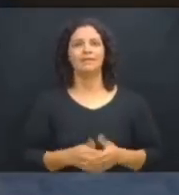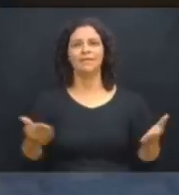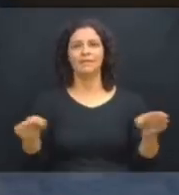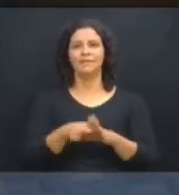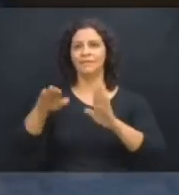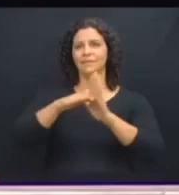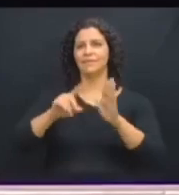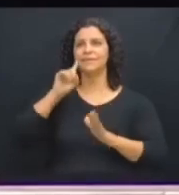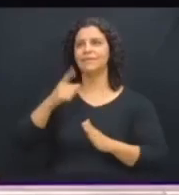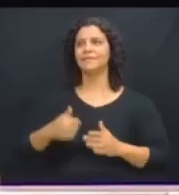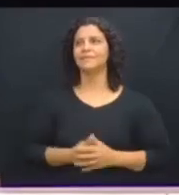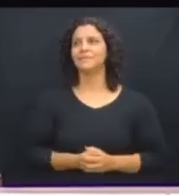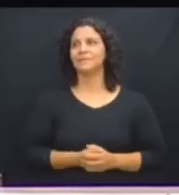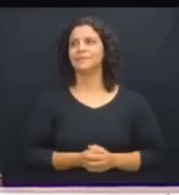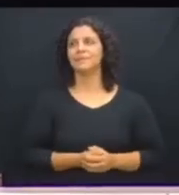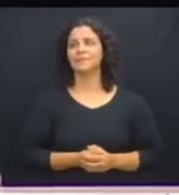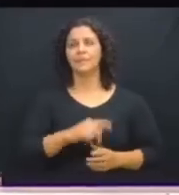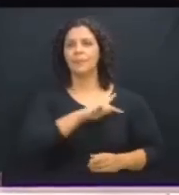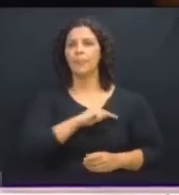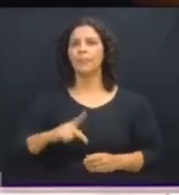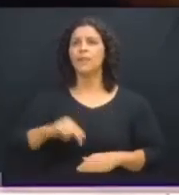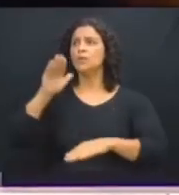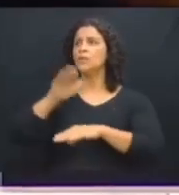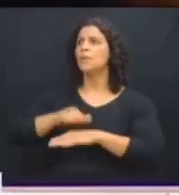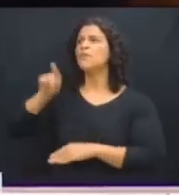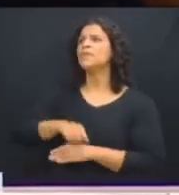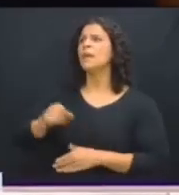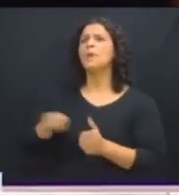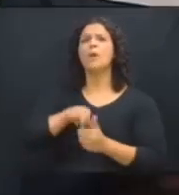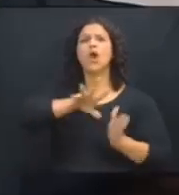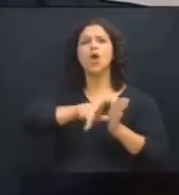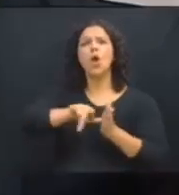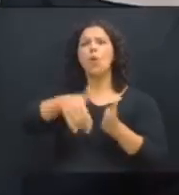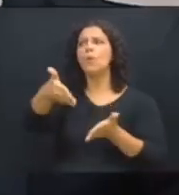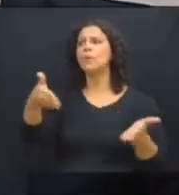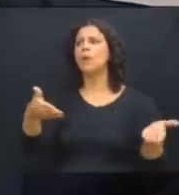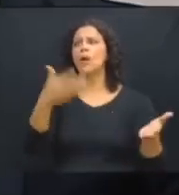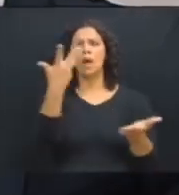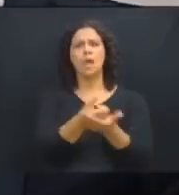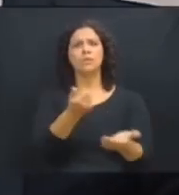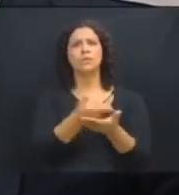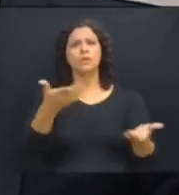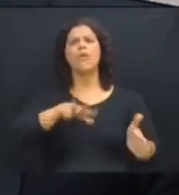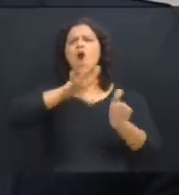Hora do dia. Presidente, ele está chamando o senhor de corrupto. Eu quero que seja...